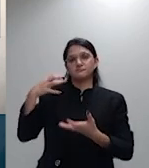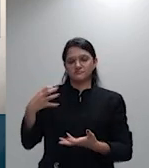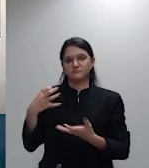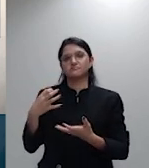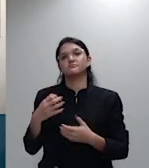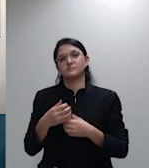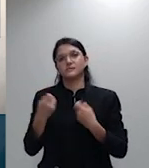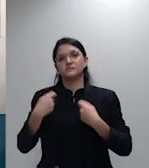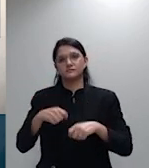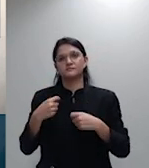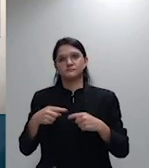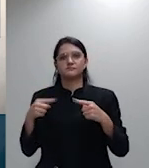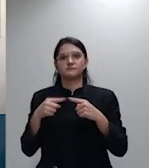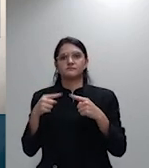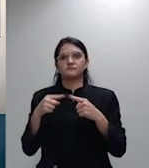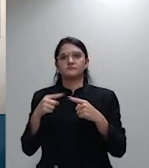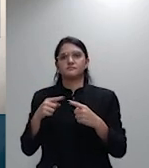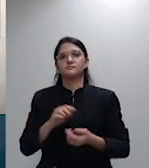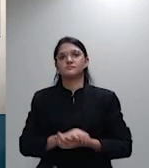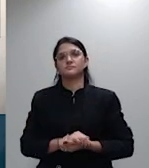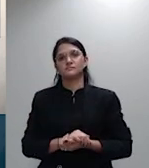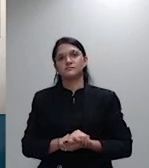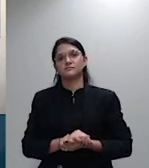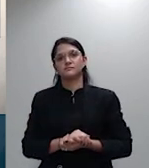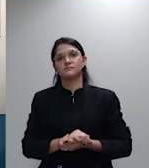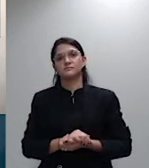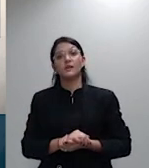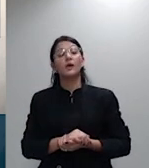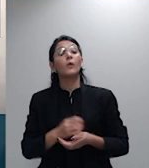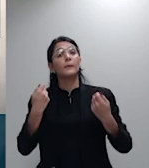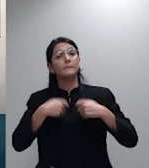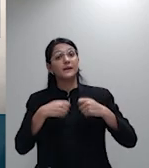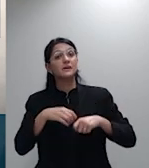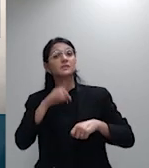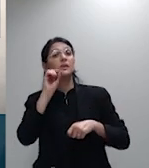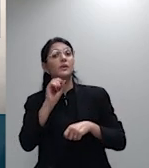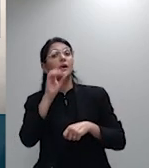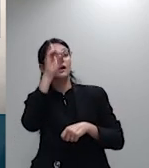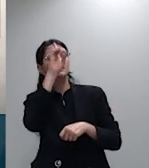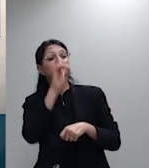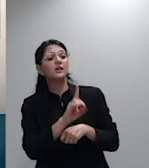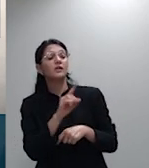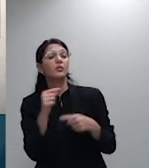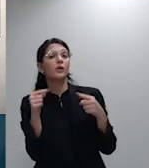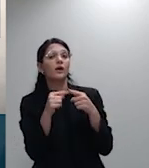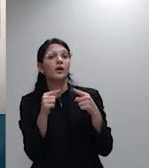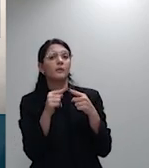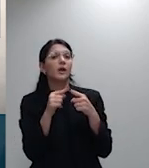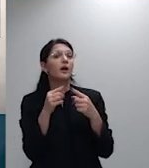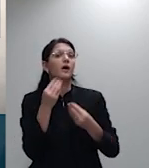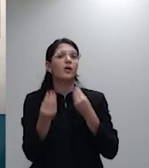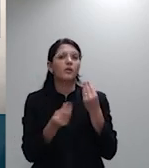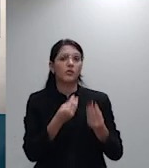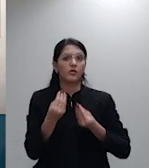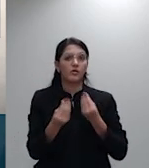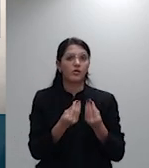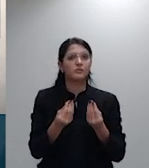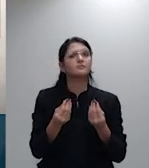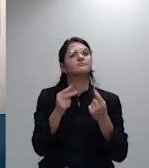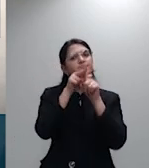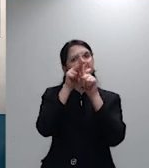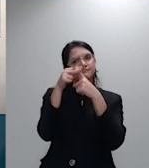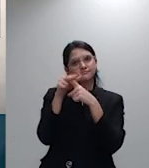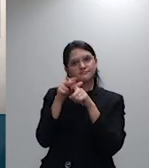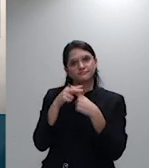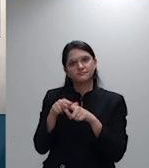verdadeiro abuso de direito ou aplicar de forma tão desproporcional os reajustes para os mais jovens e para idoso